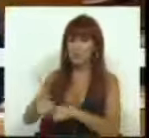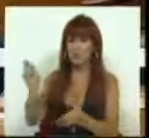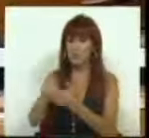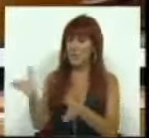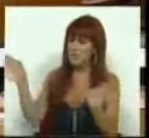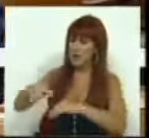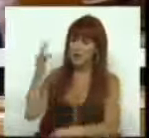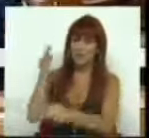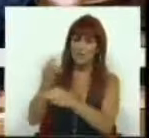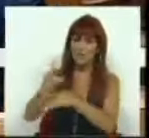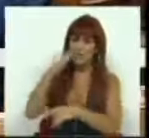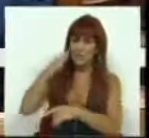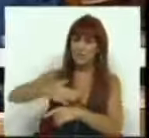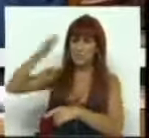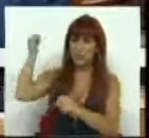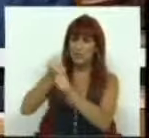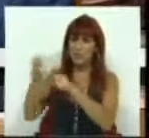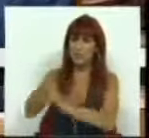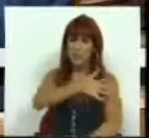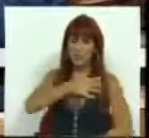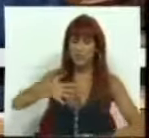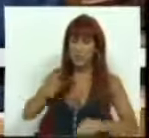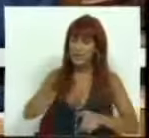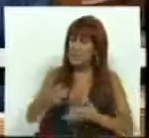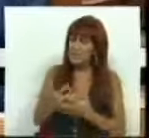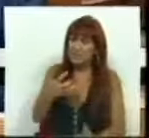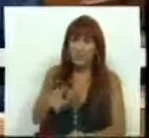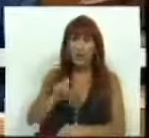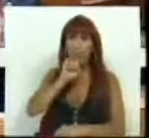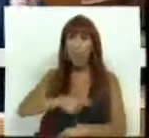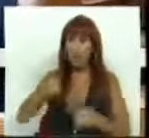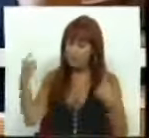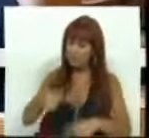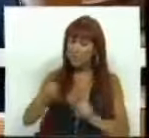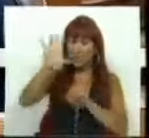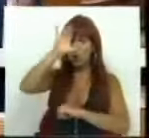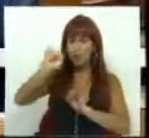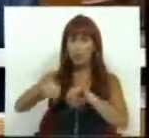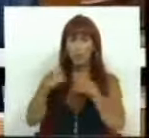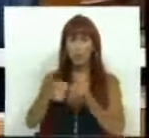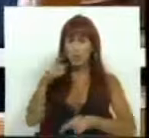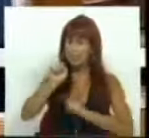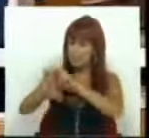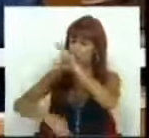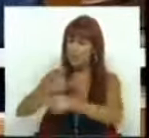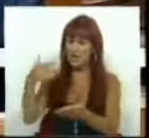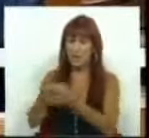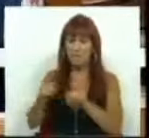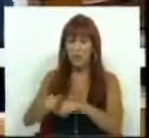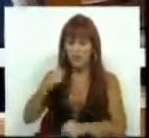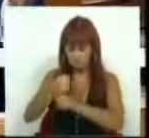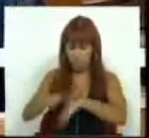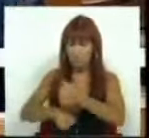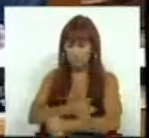assinala mais o aniversário do Serviço Nacional de Saúde, é preciso sublinhar que podemos e devemos ter um Estado Social mais moderno, mais